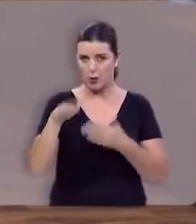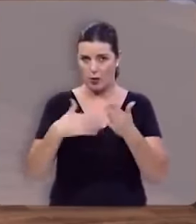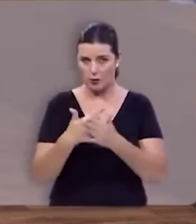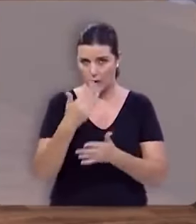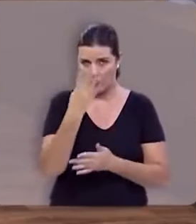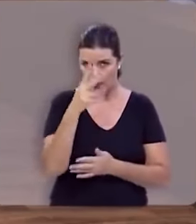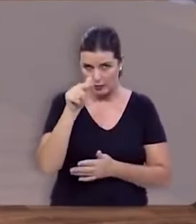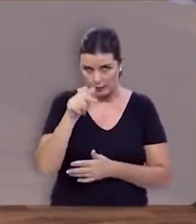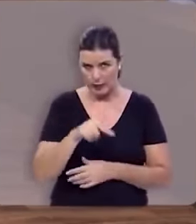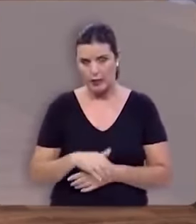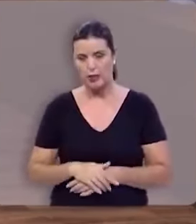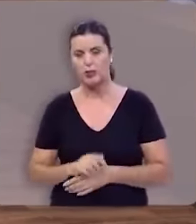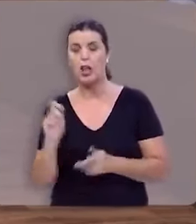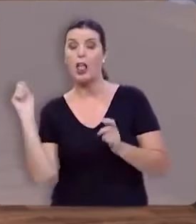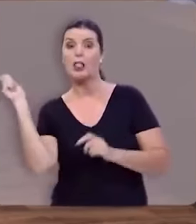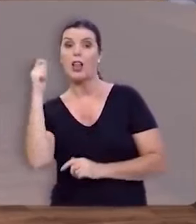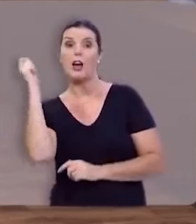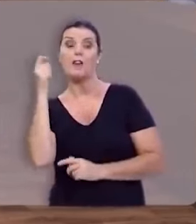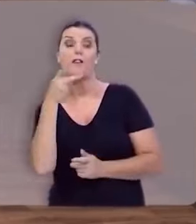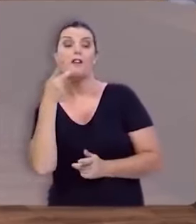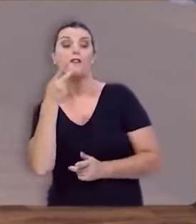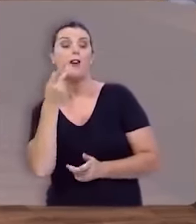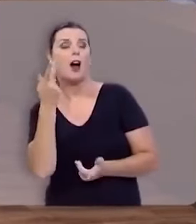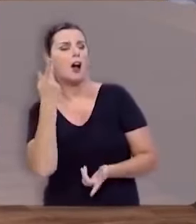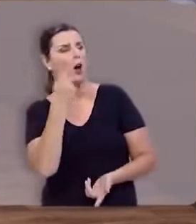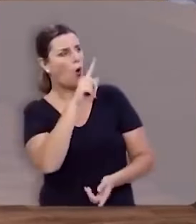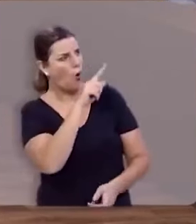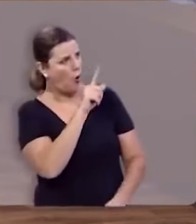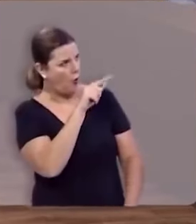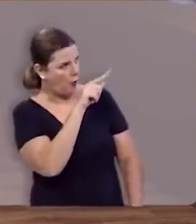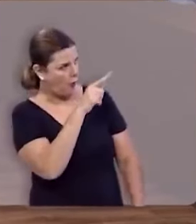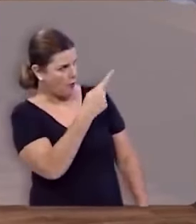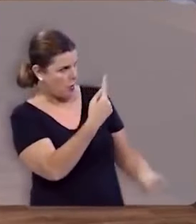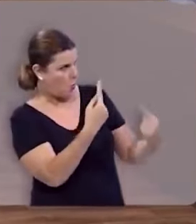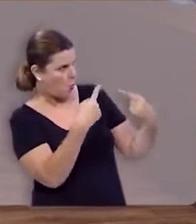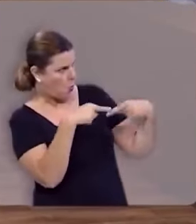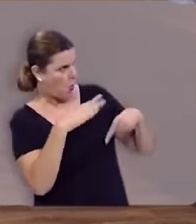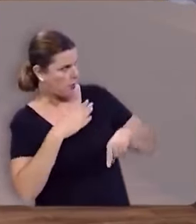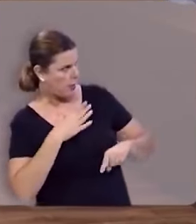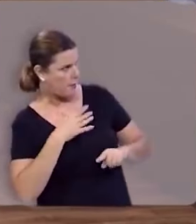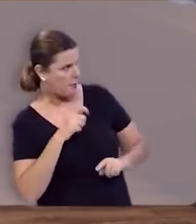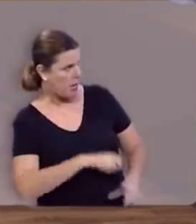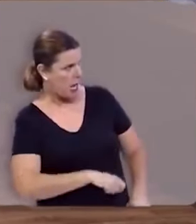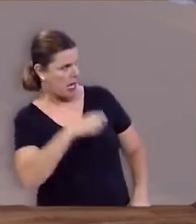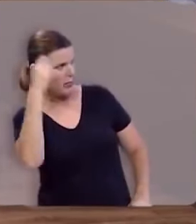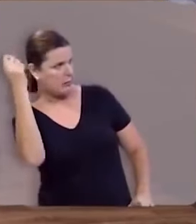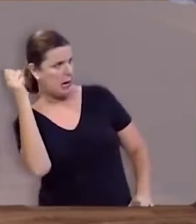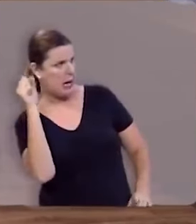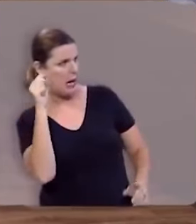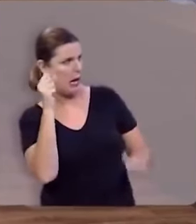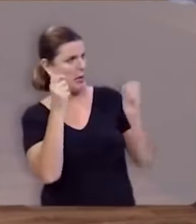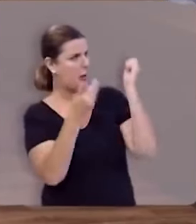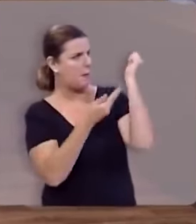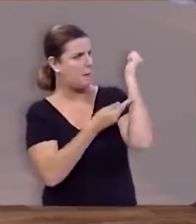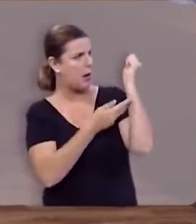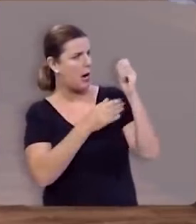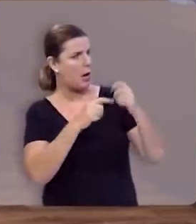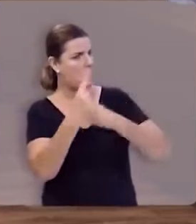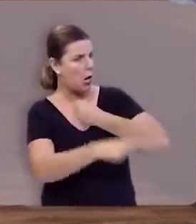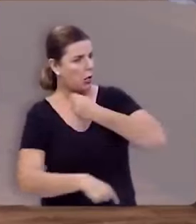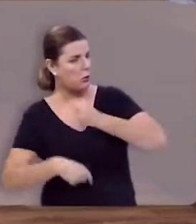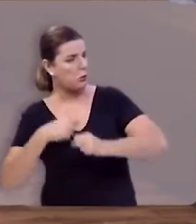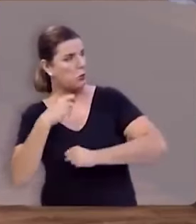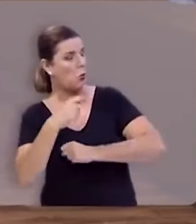47 Davi vai dizer para o gigante seguinte olha você vem contra mim com espada com paus com escudo com